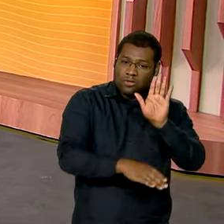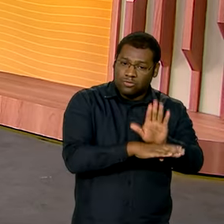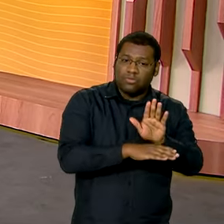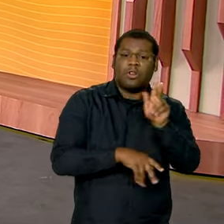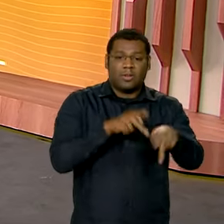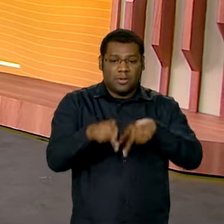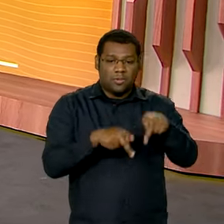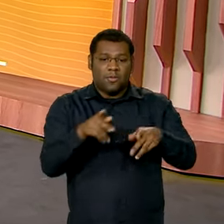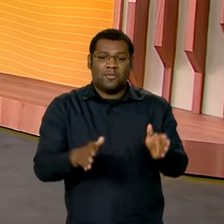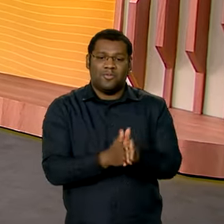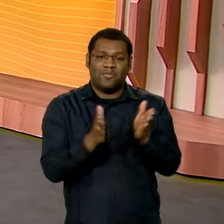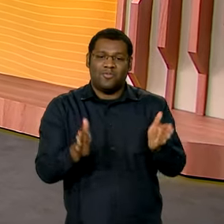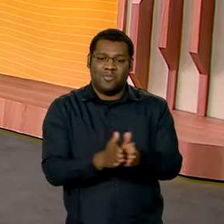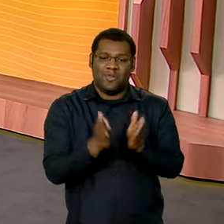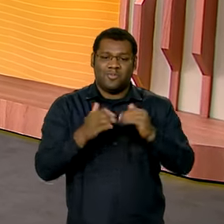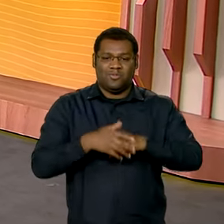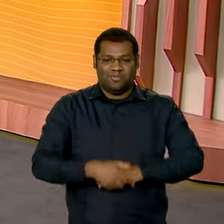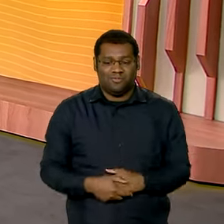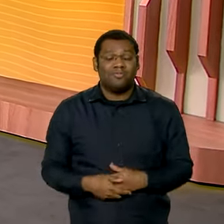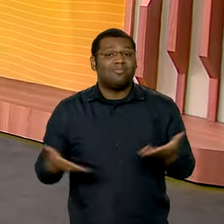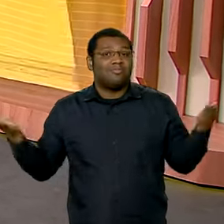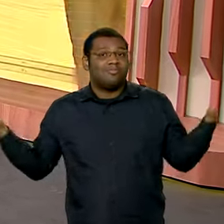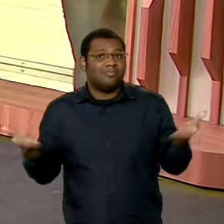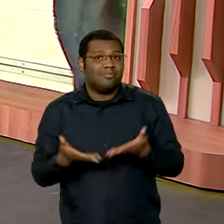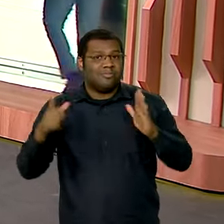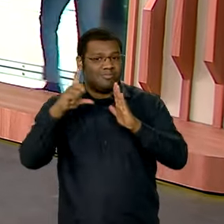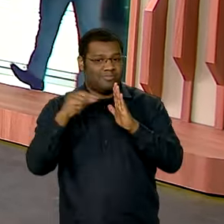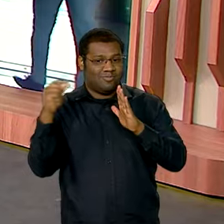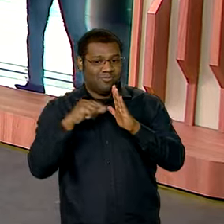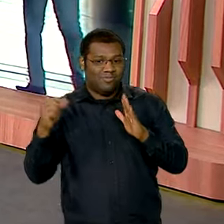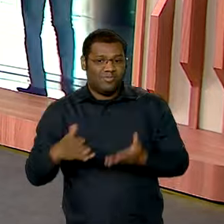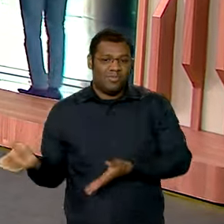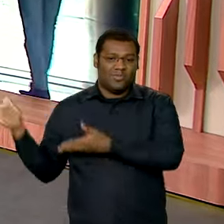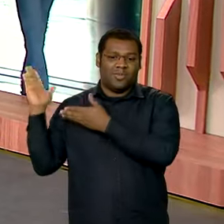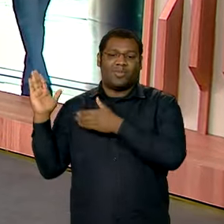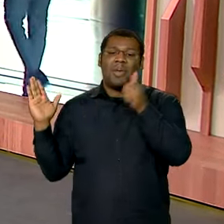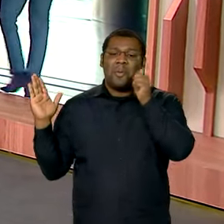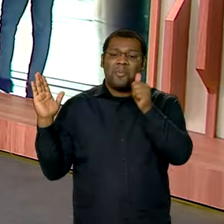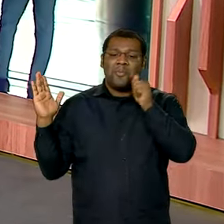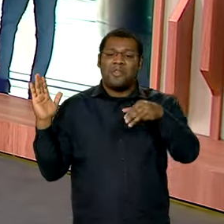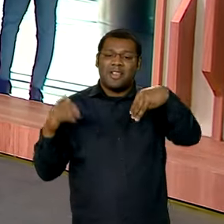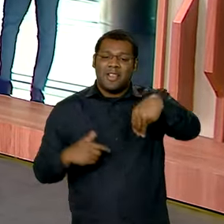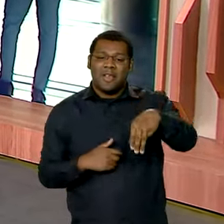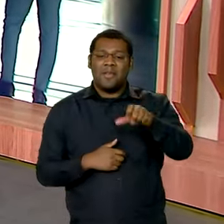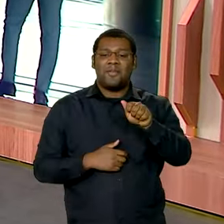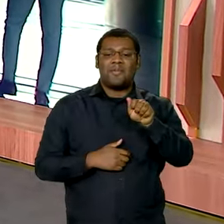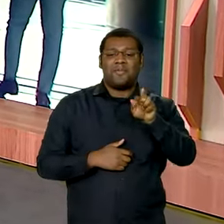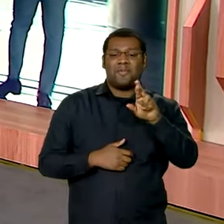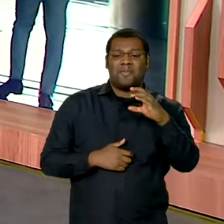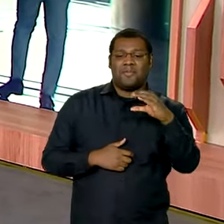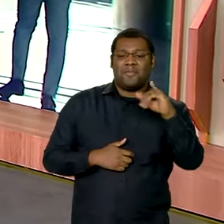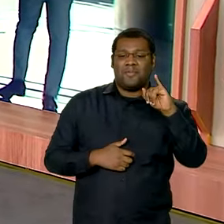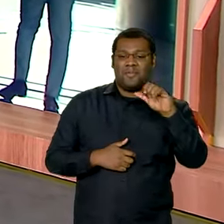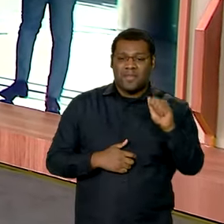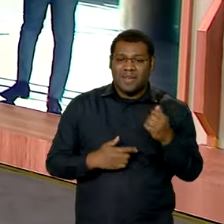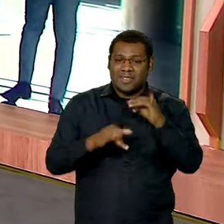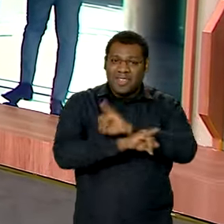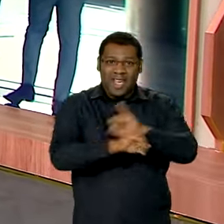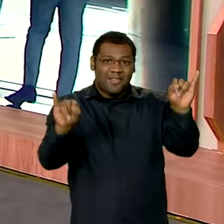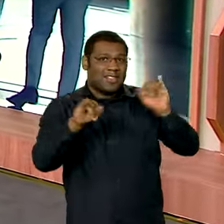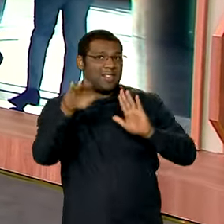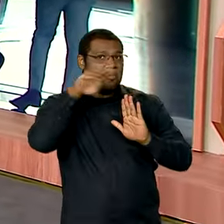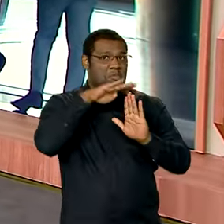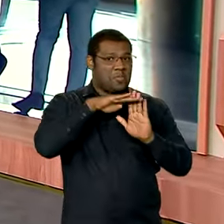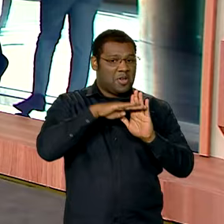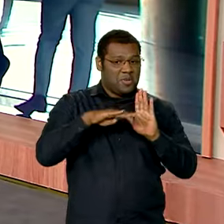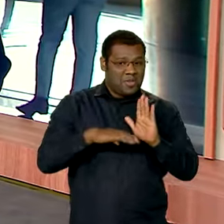E agora vamos ao Palácio do Planalto, onde está a repórter Márcia Fernandes, para saber aí do dia do presidente Lula. Oi, Marcinha,